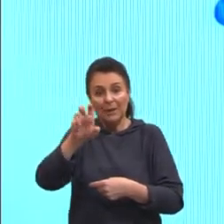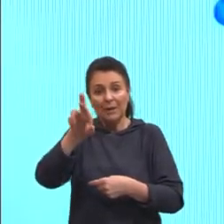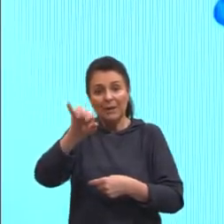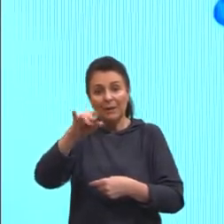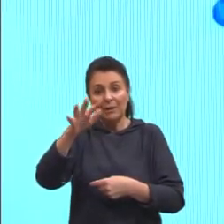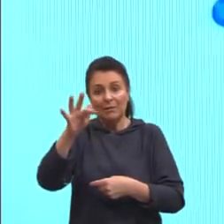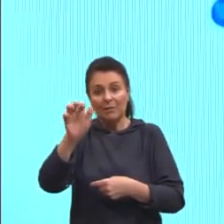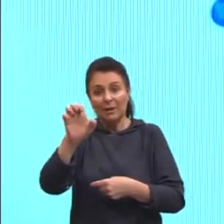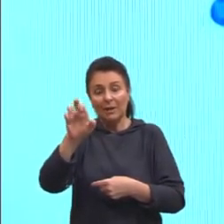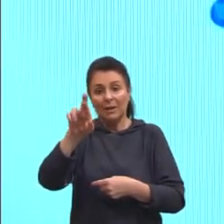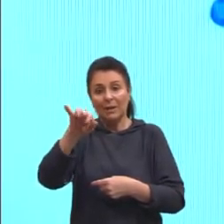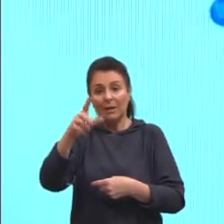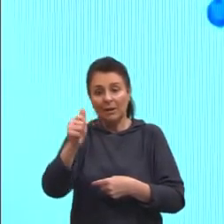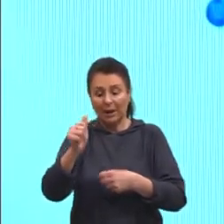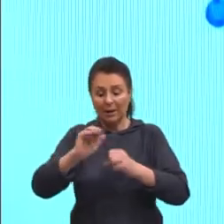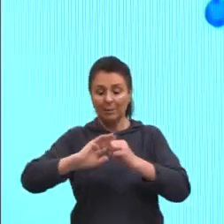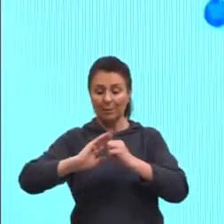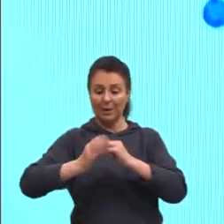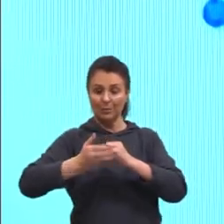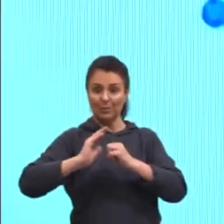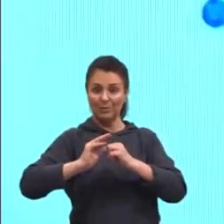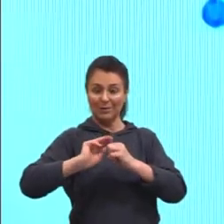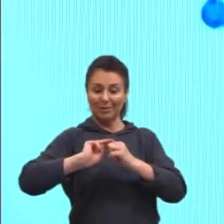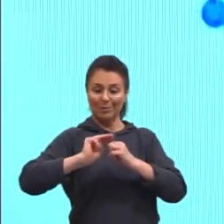periférica, ela fica mais na superfície da membrana.